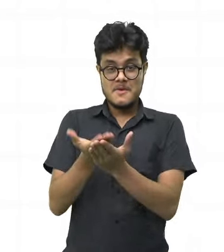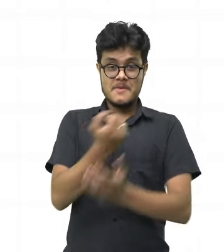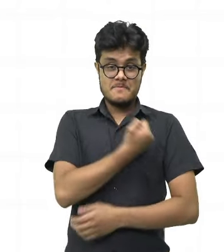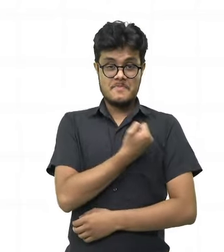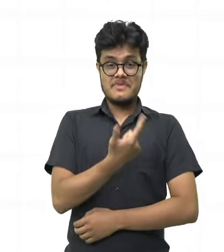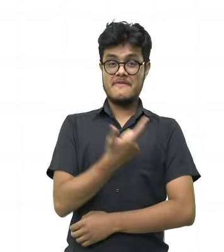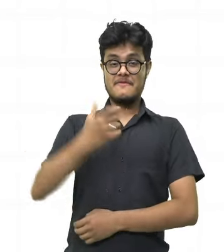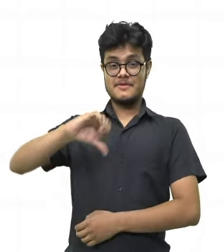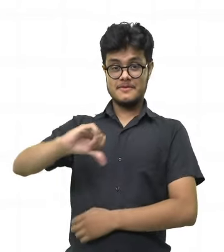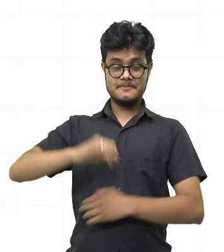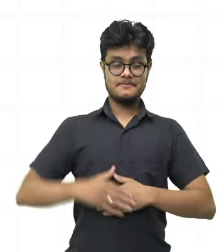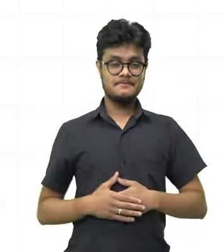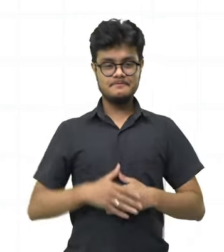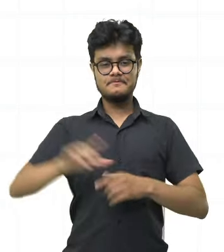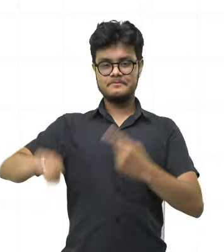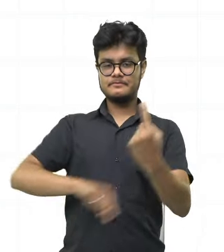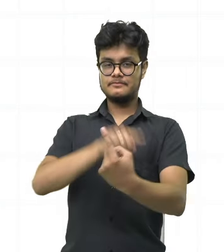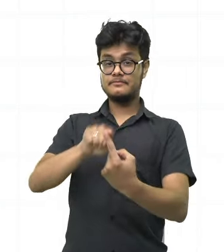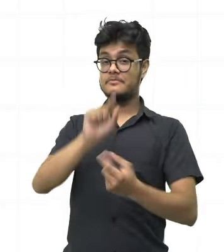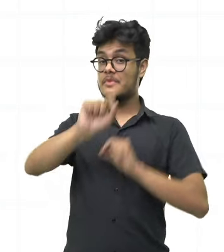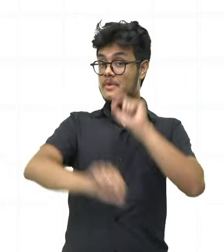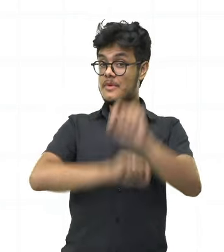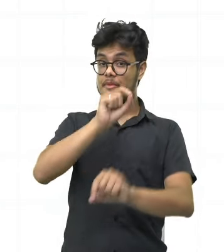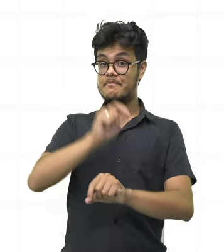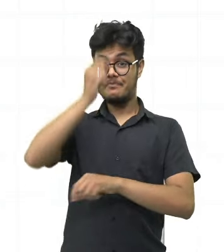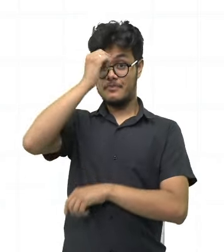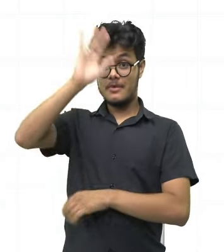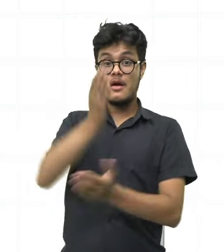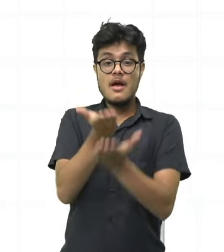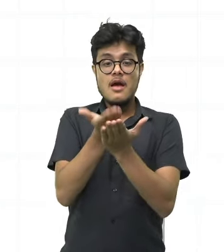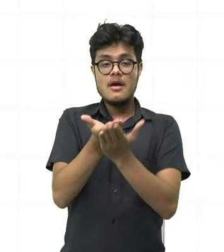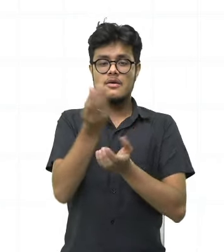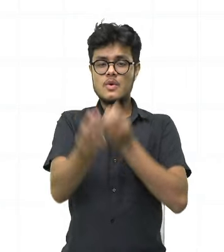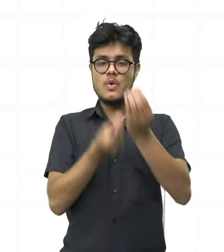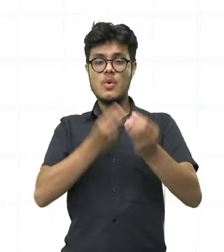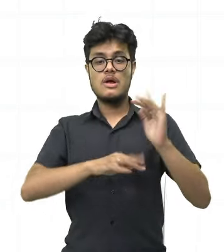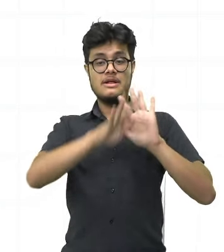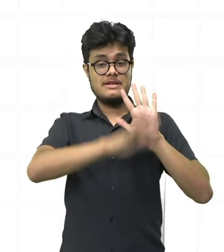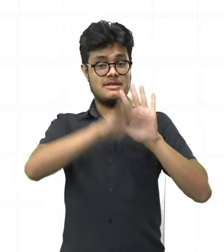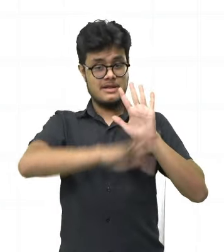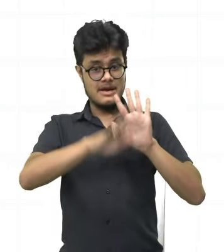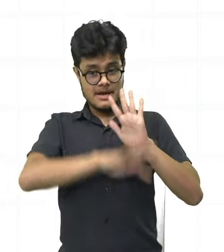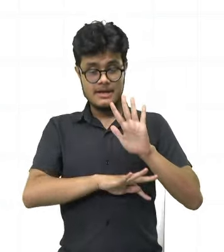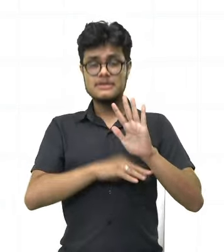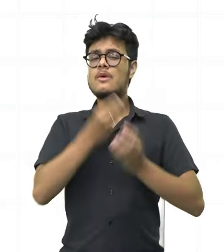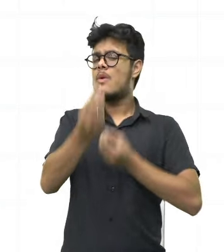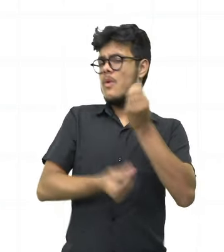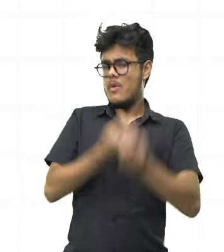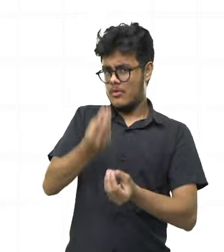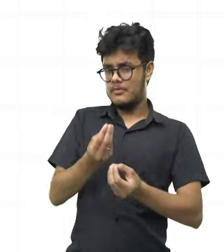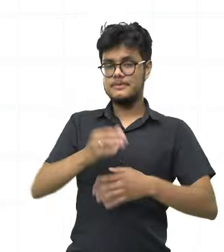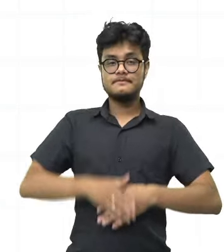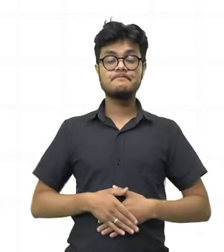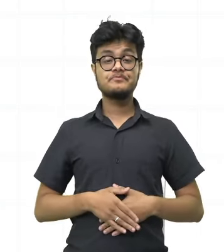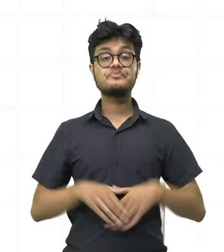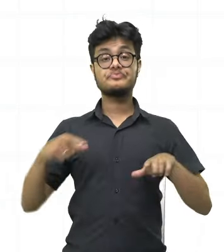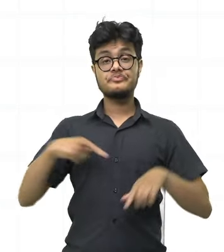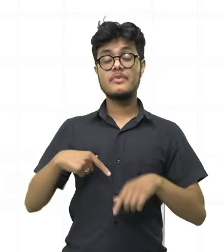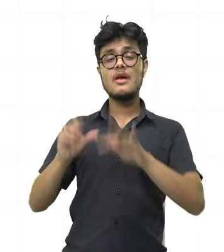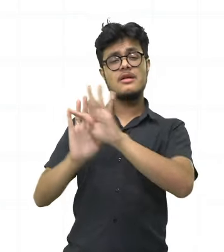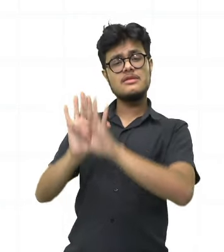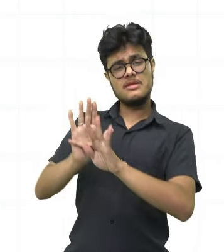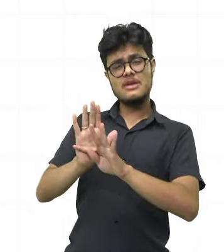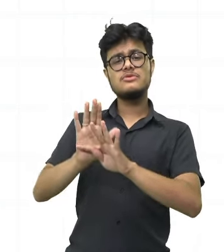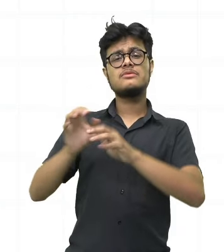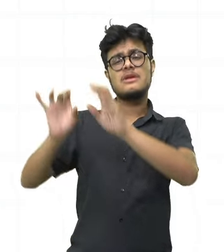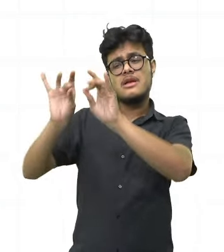número 29, Objeto de Conhecimento, Construção da Textualidade, Relação entre